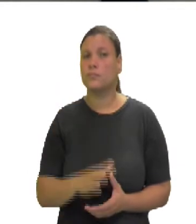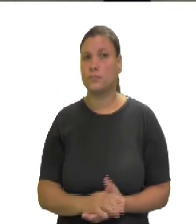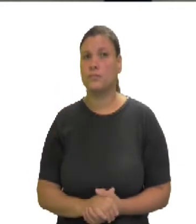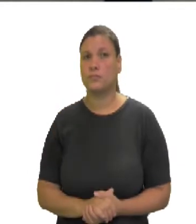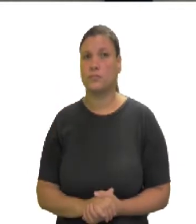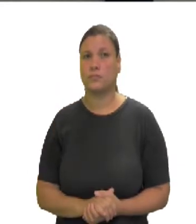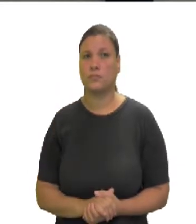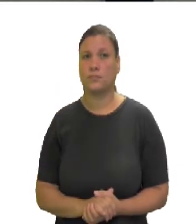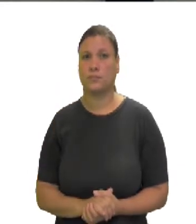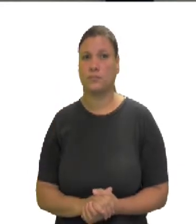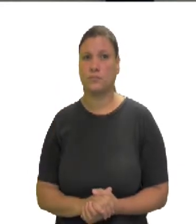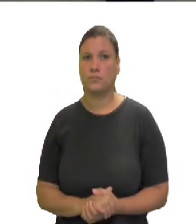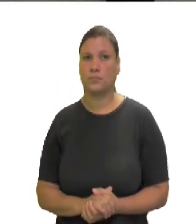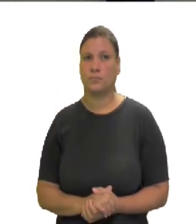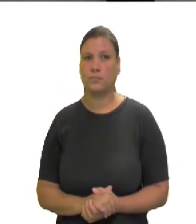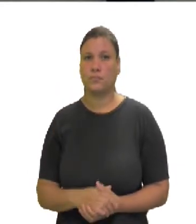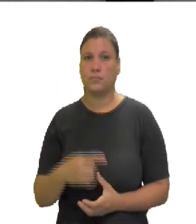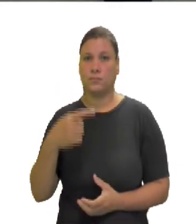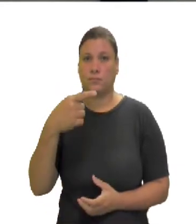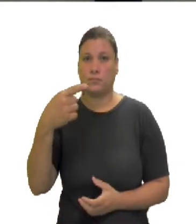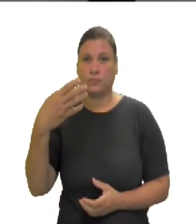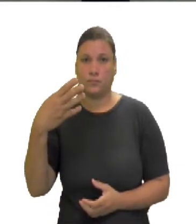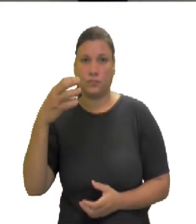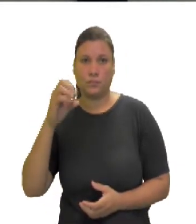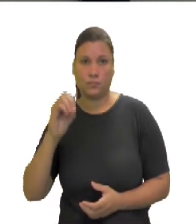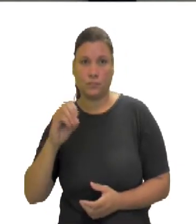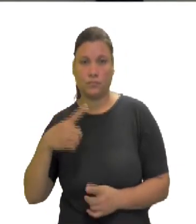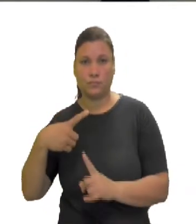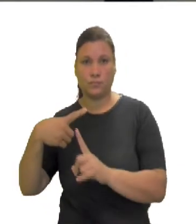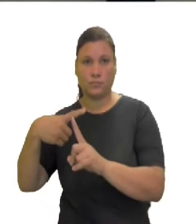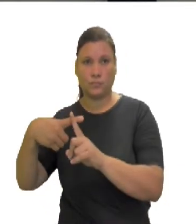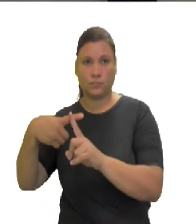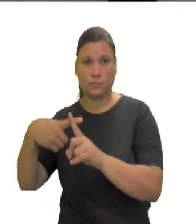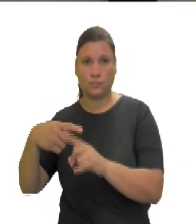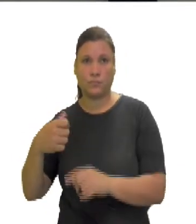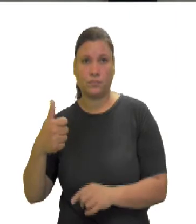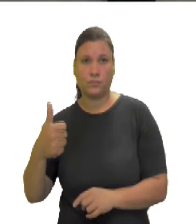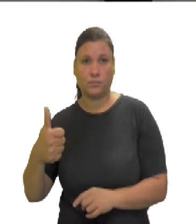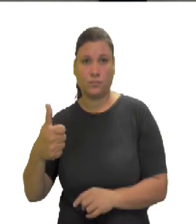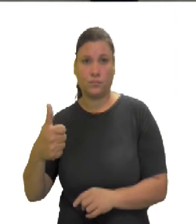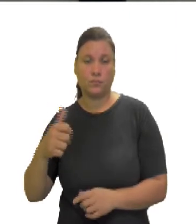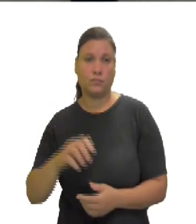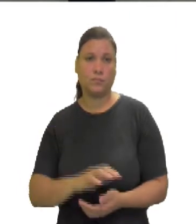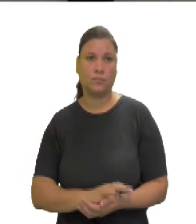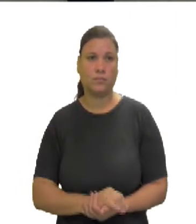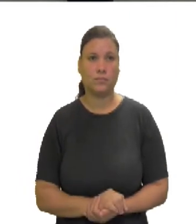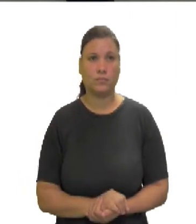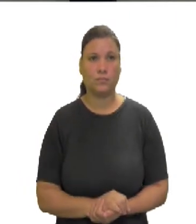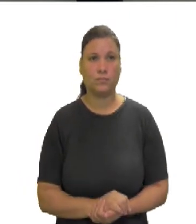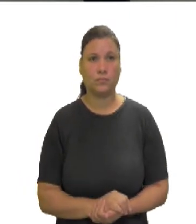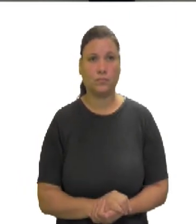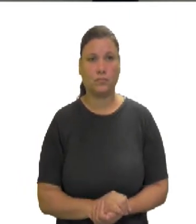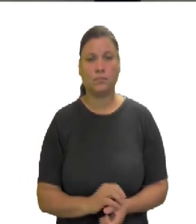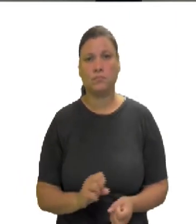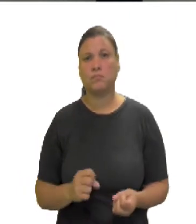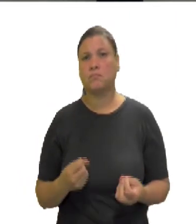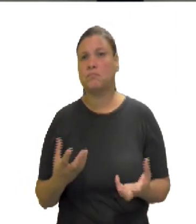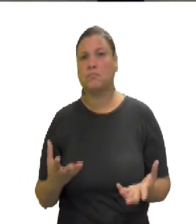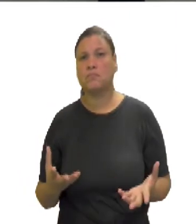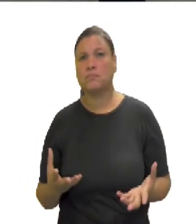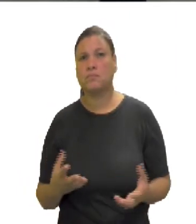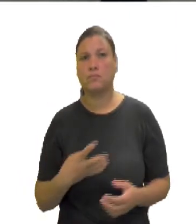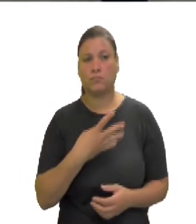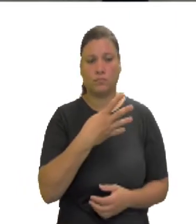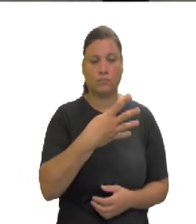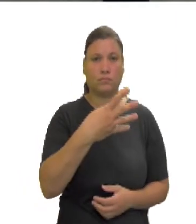40, mais 1 ao quadrado. Então, 400,